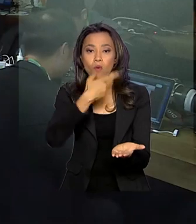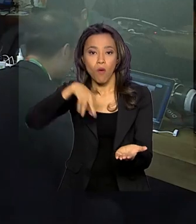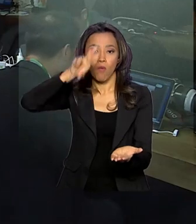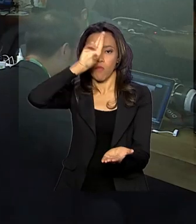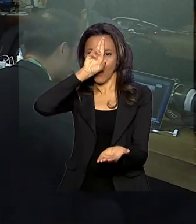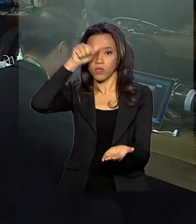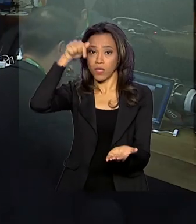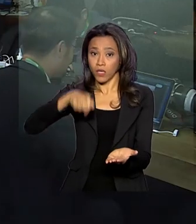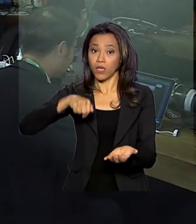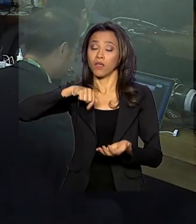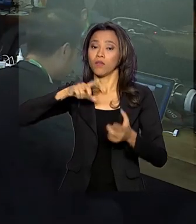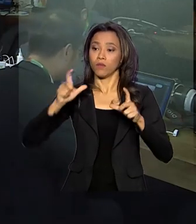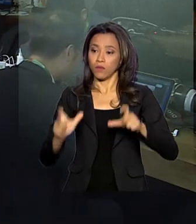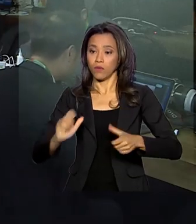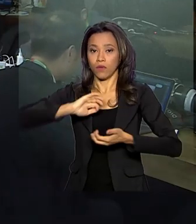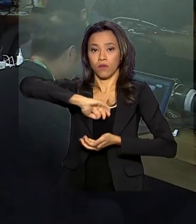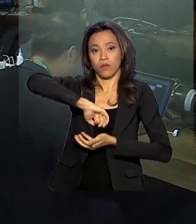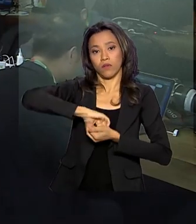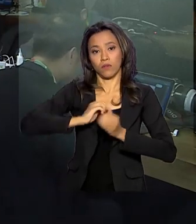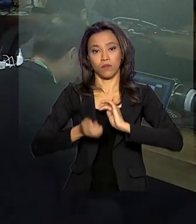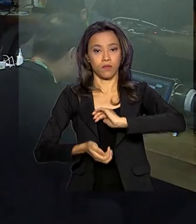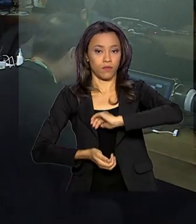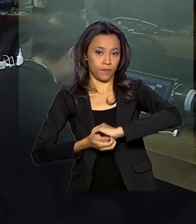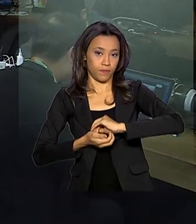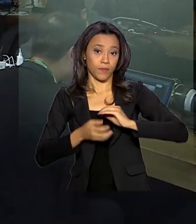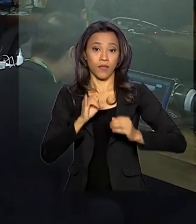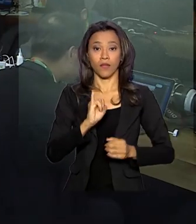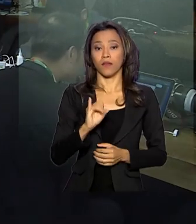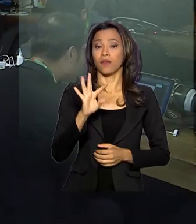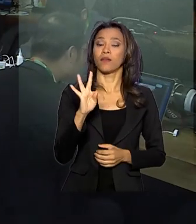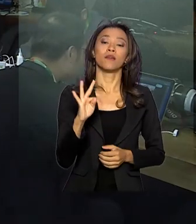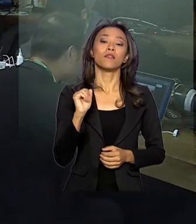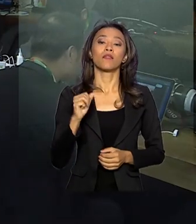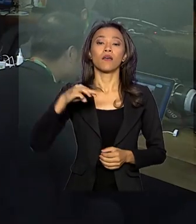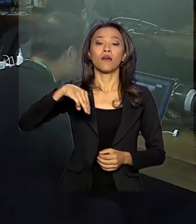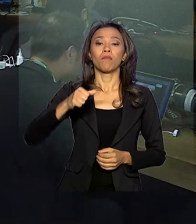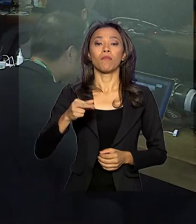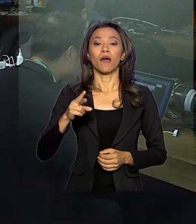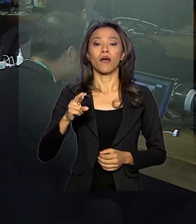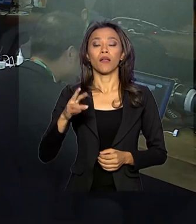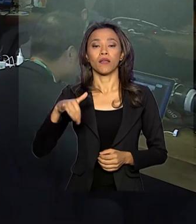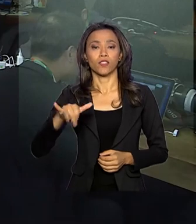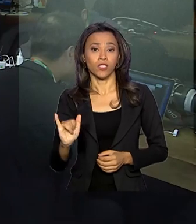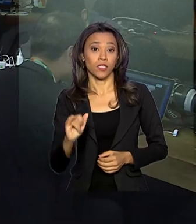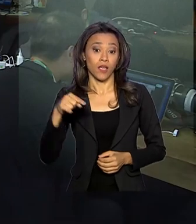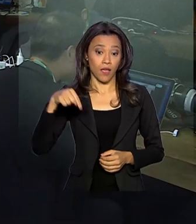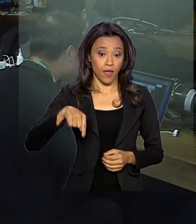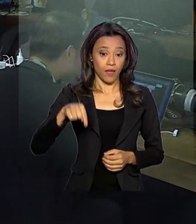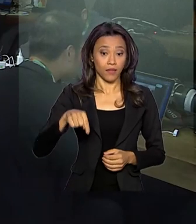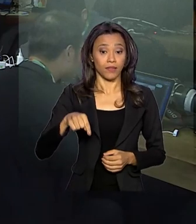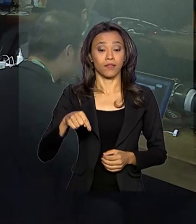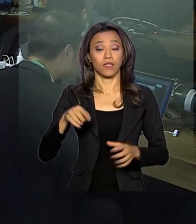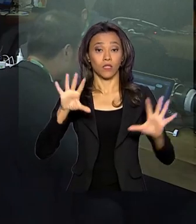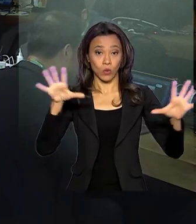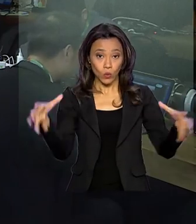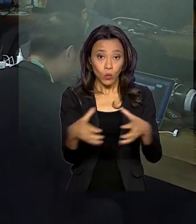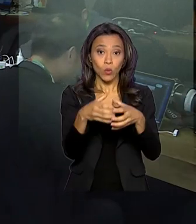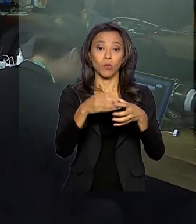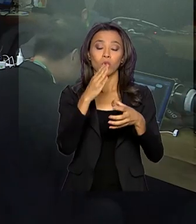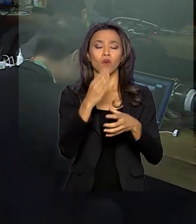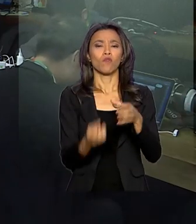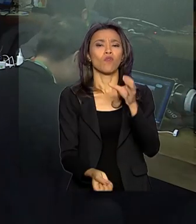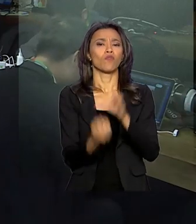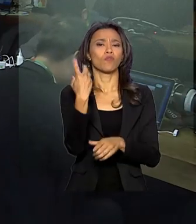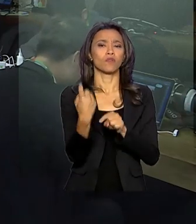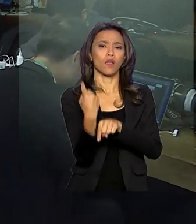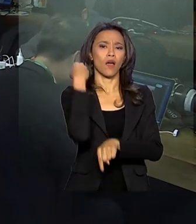Palácio do Itamaraty. Lembrando que essa é a 11ª cúpula do BRICS, que acontece... O BRICS, o bloco, foi fundado em